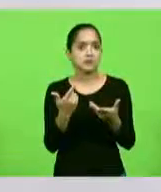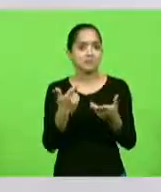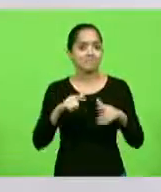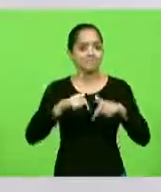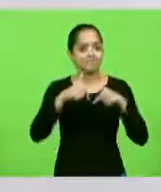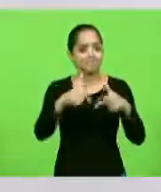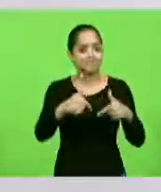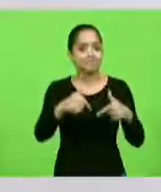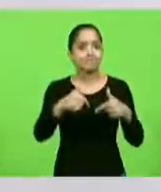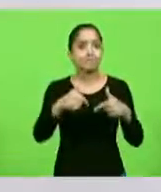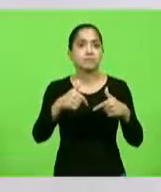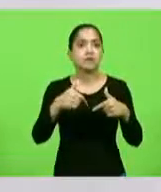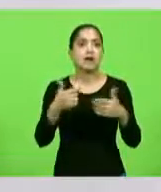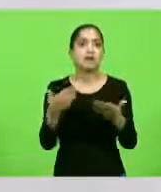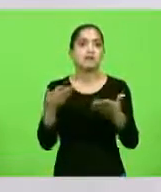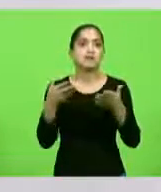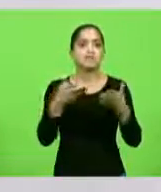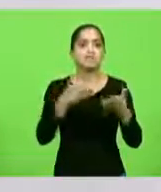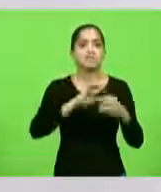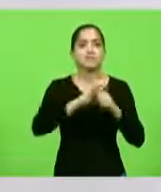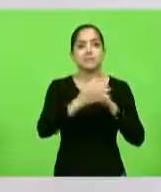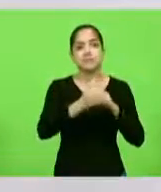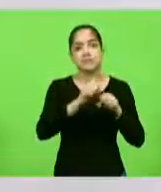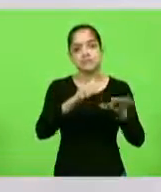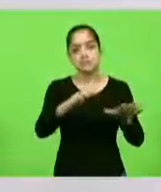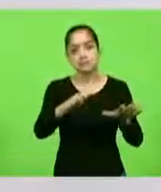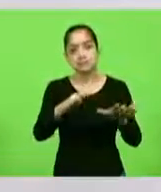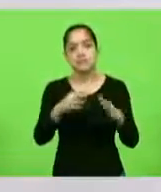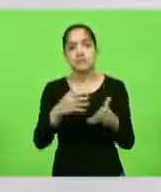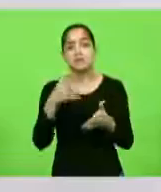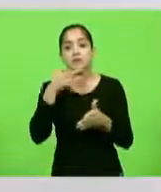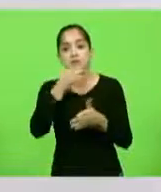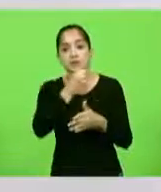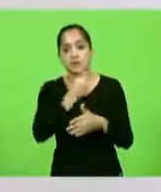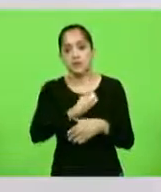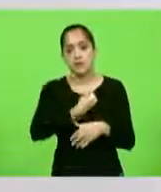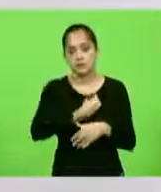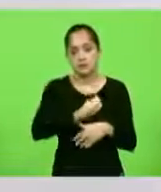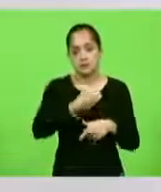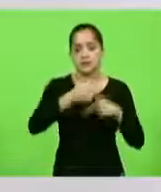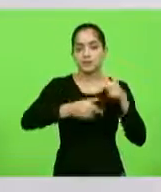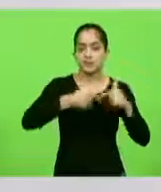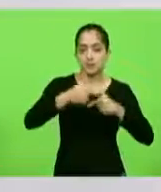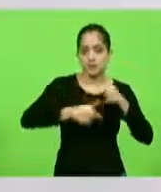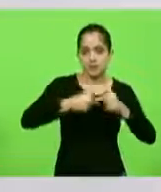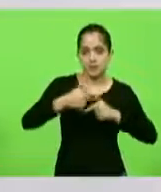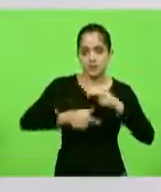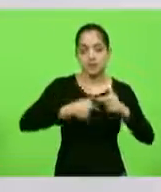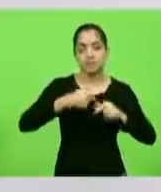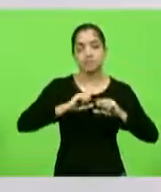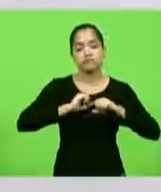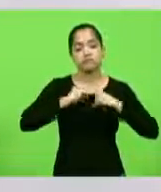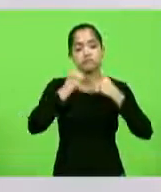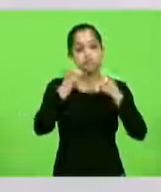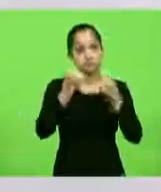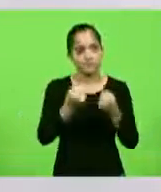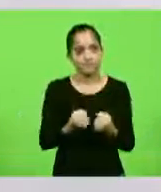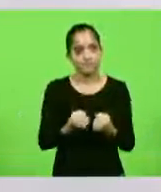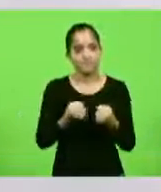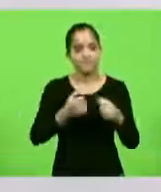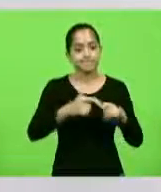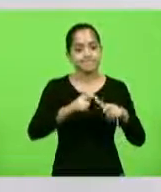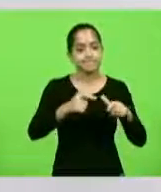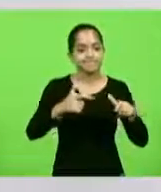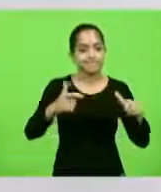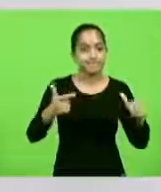veio a pandemia. Então, foi o momento de nós salvar vidas e salvar empregos. Trabalhamos com muita dedicação em poder ampliar junto ao